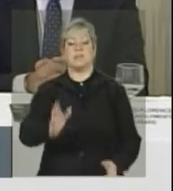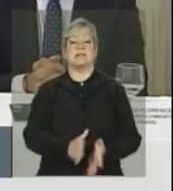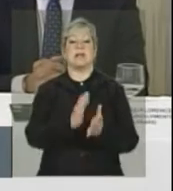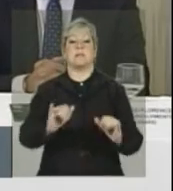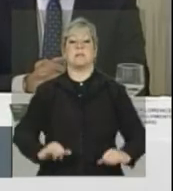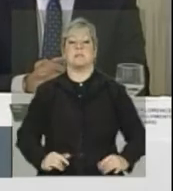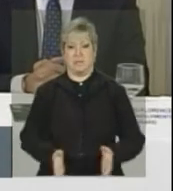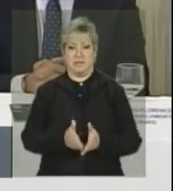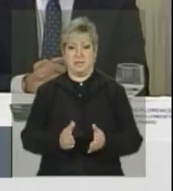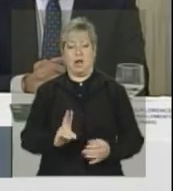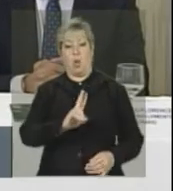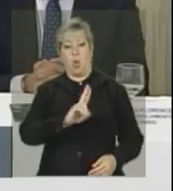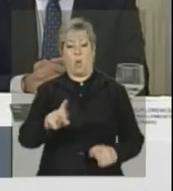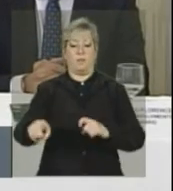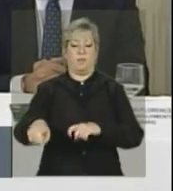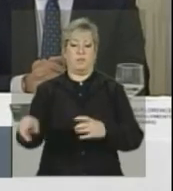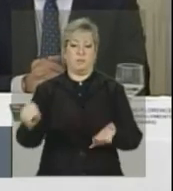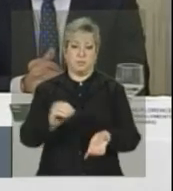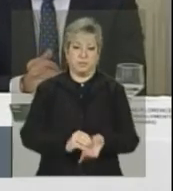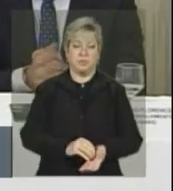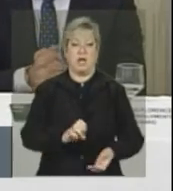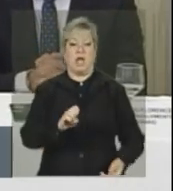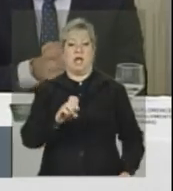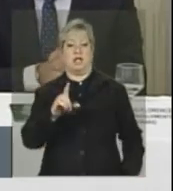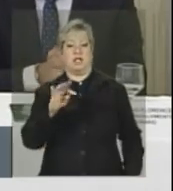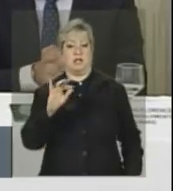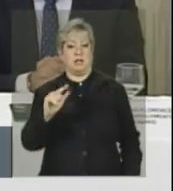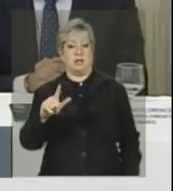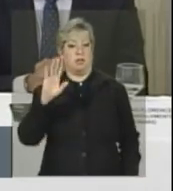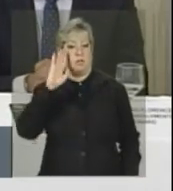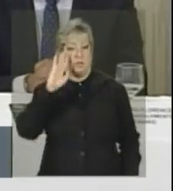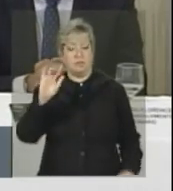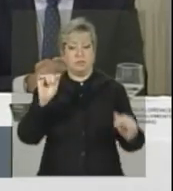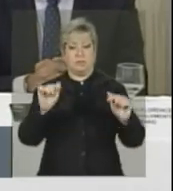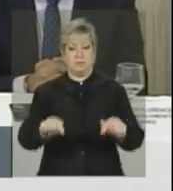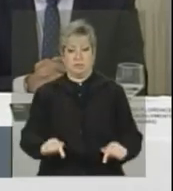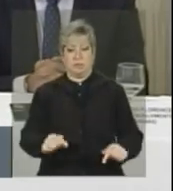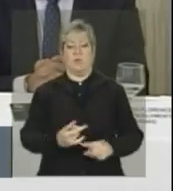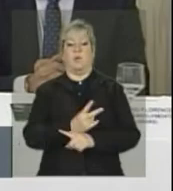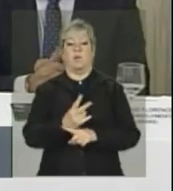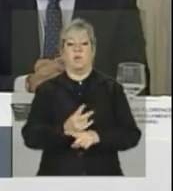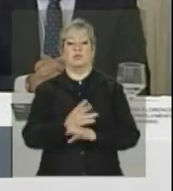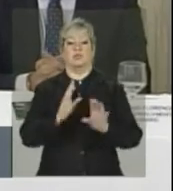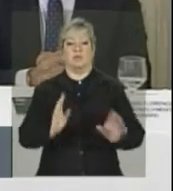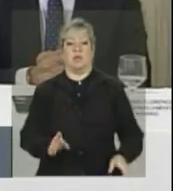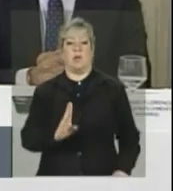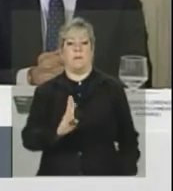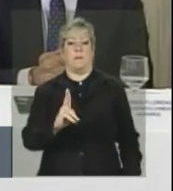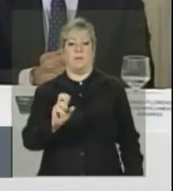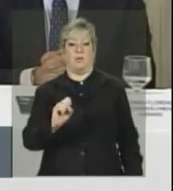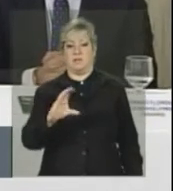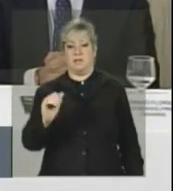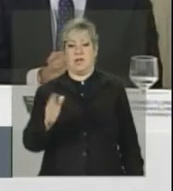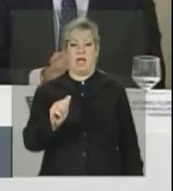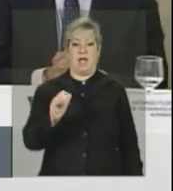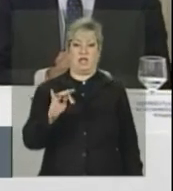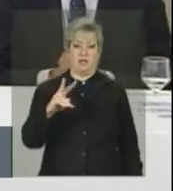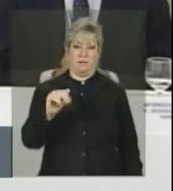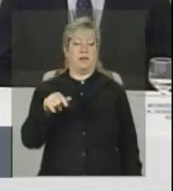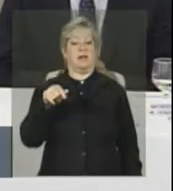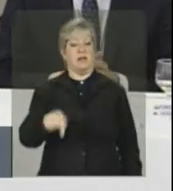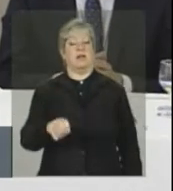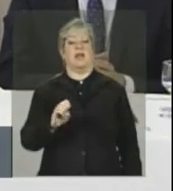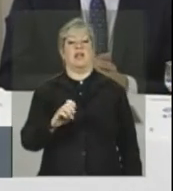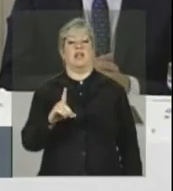agricultor, fizemos um edital, priorizando esse edital, fizemos a buscativa, esse edital, ele é um edital muito